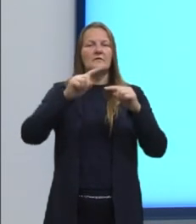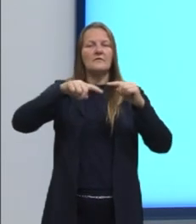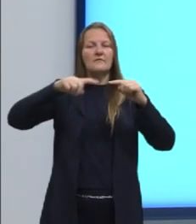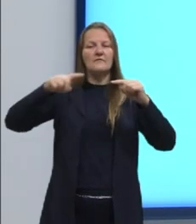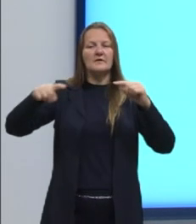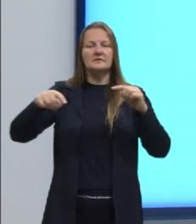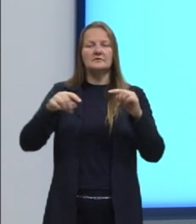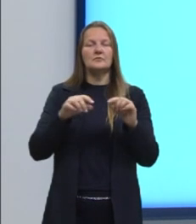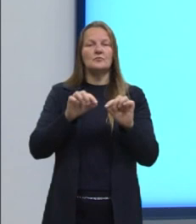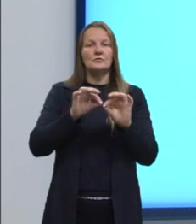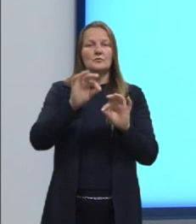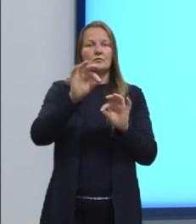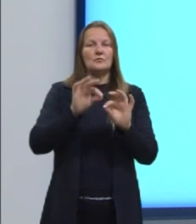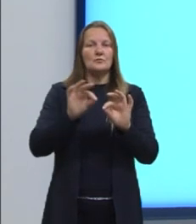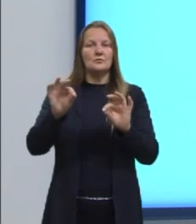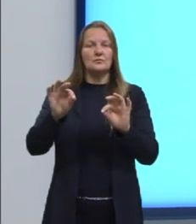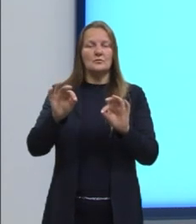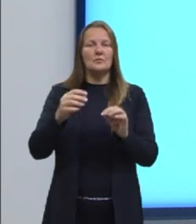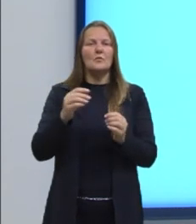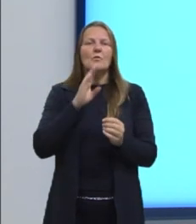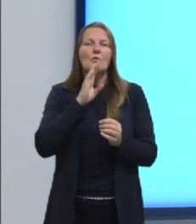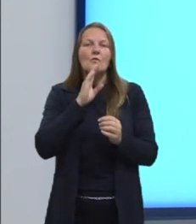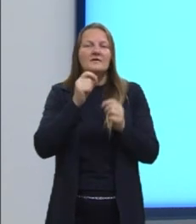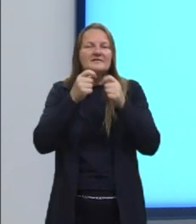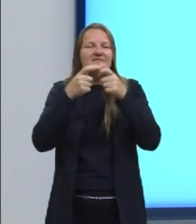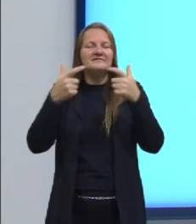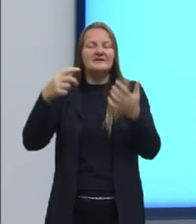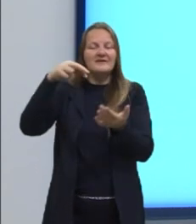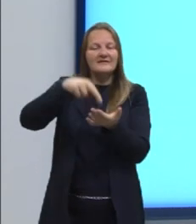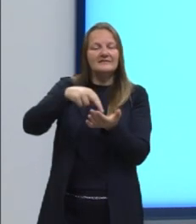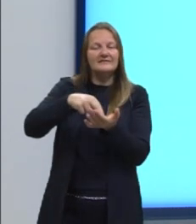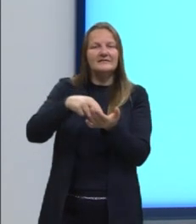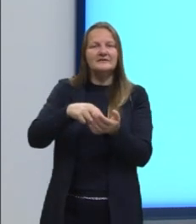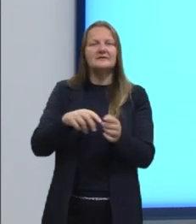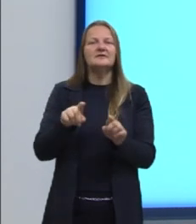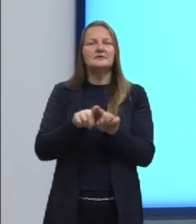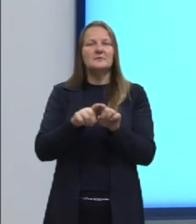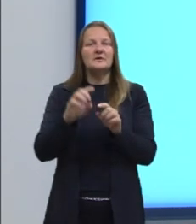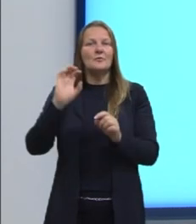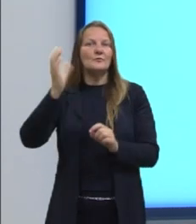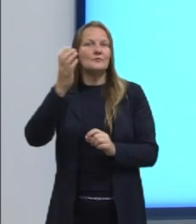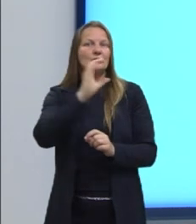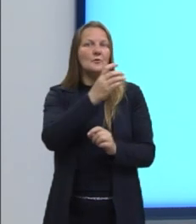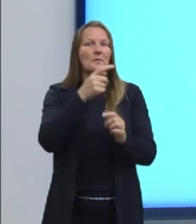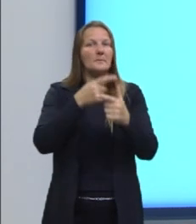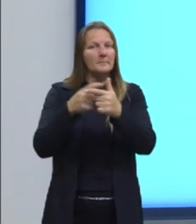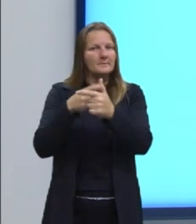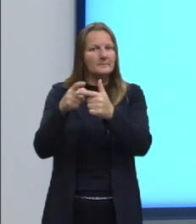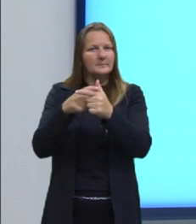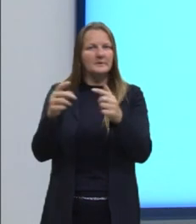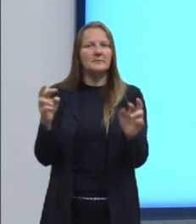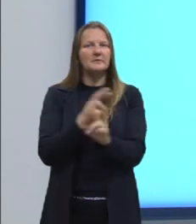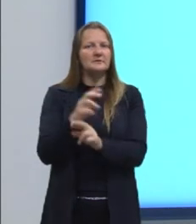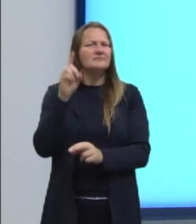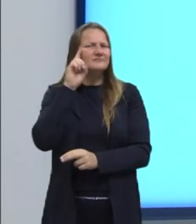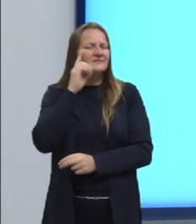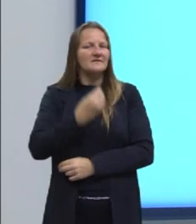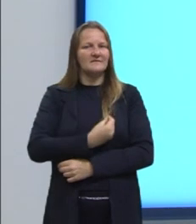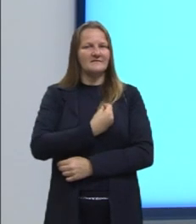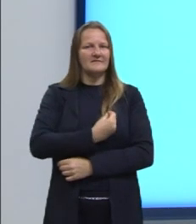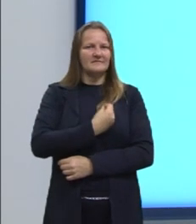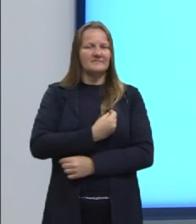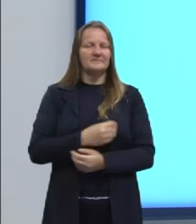grandezas para a compreensão da realidade e a solução de problemas do cotidiano.